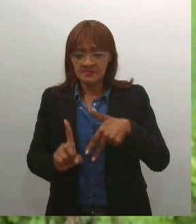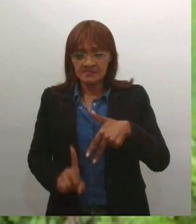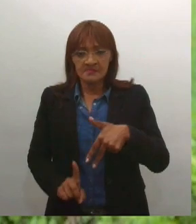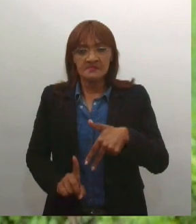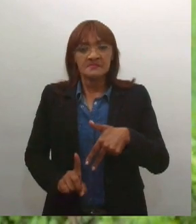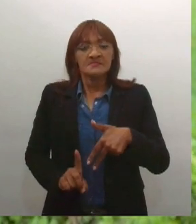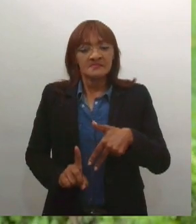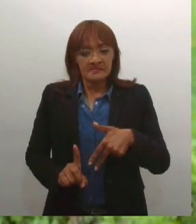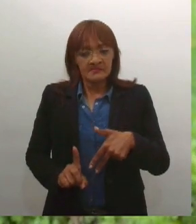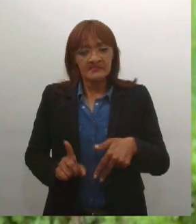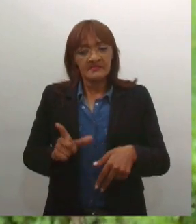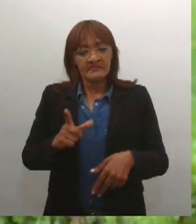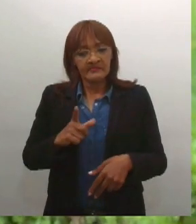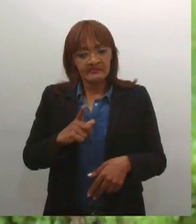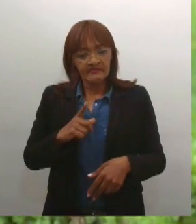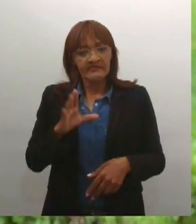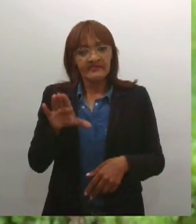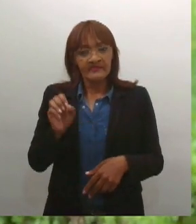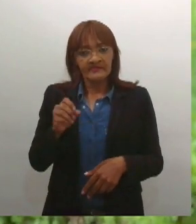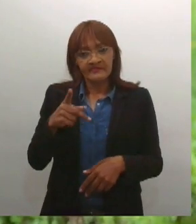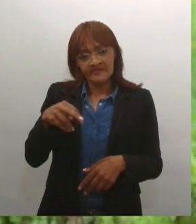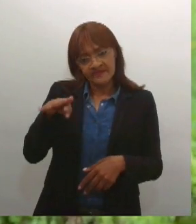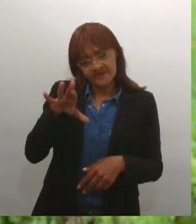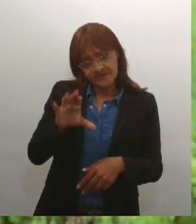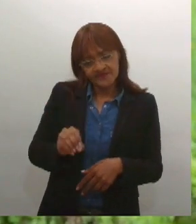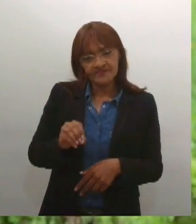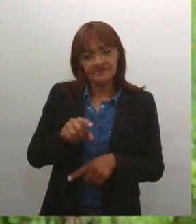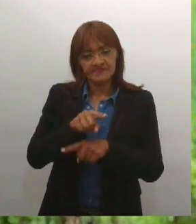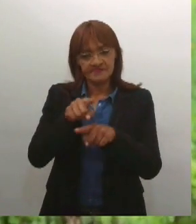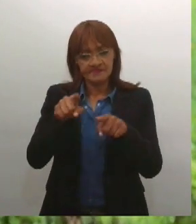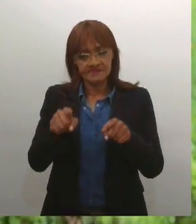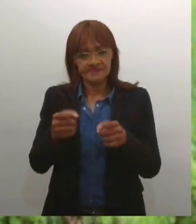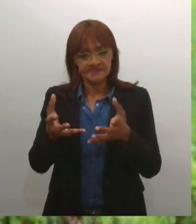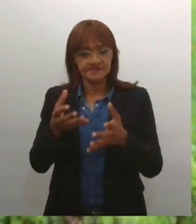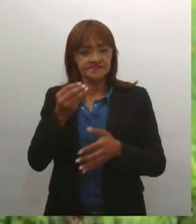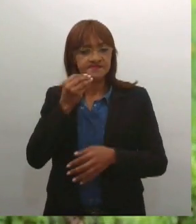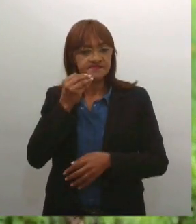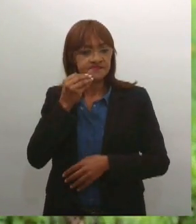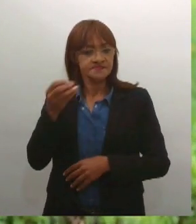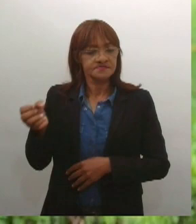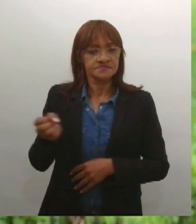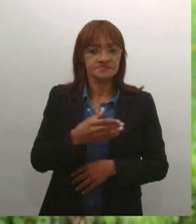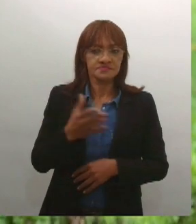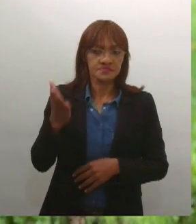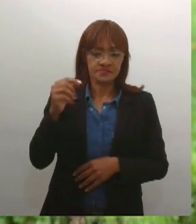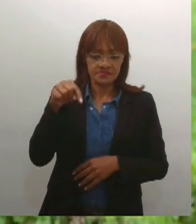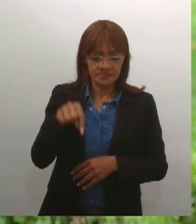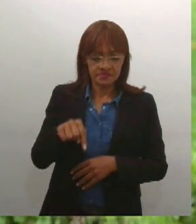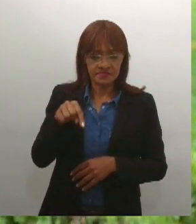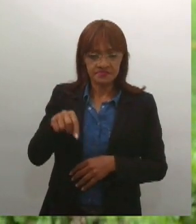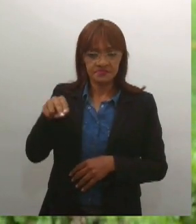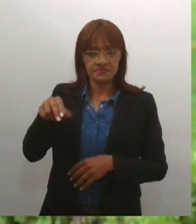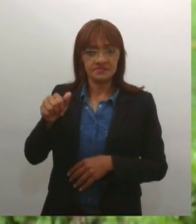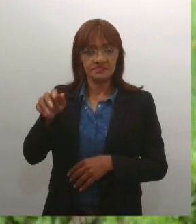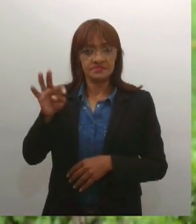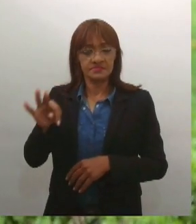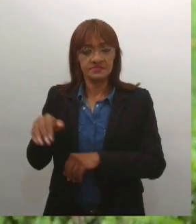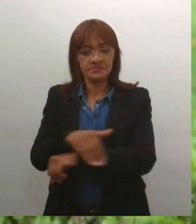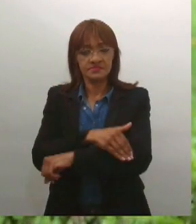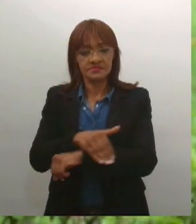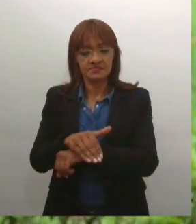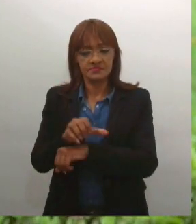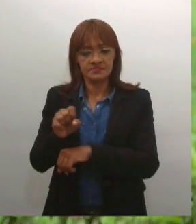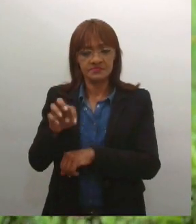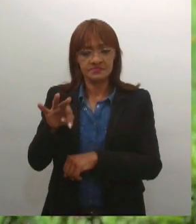copeiro. Se você está em busca de uma nova oportunidade, venha até o NAT Matriz, situado na rua Santa Luzia